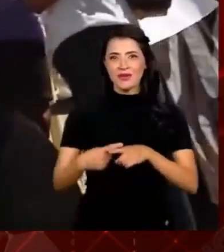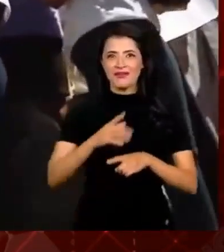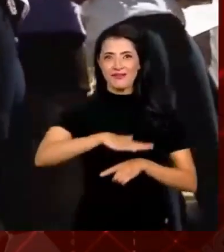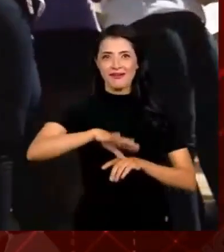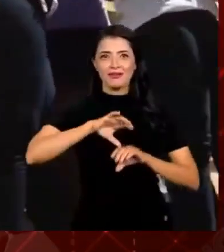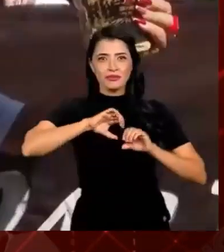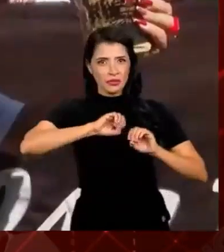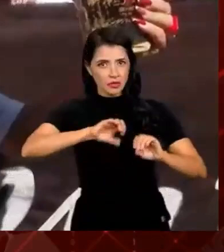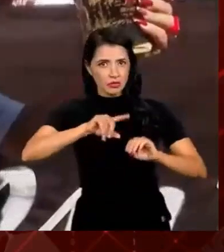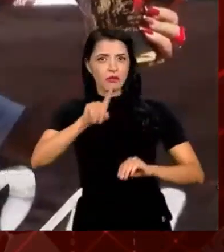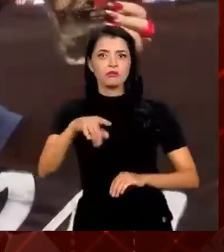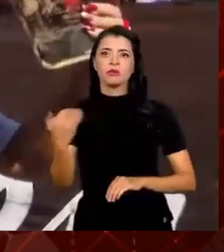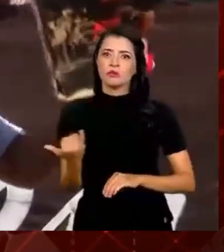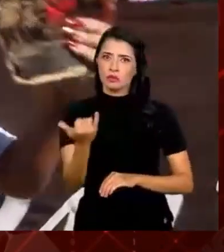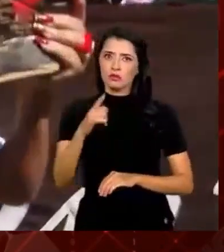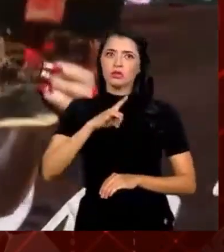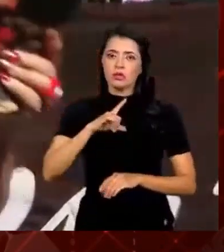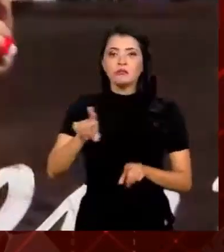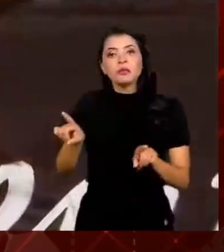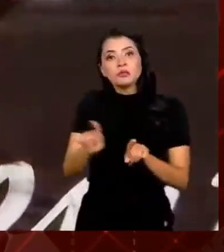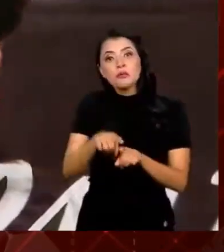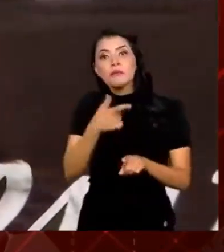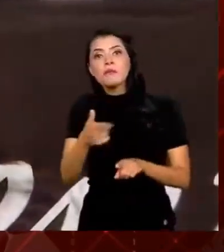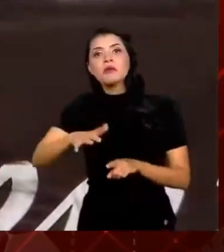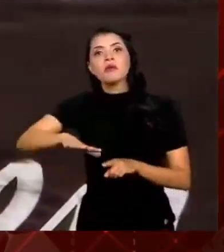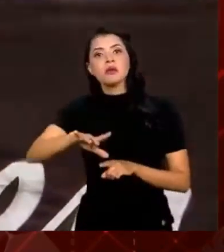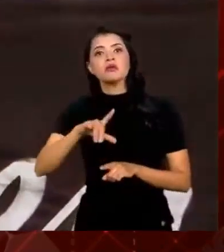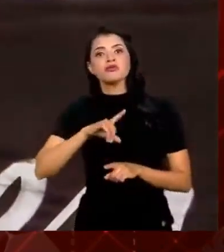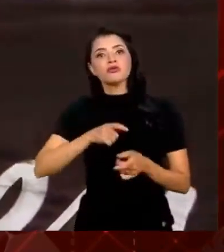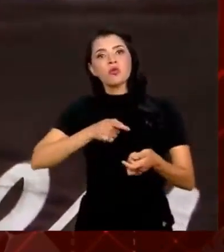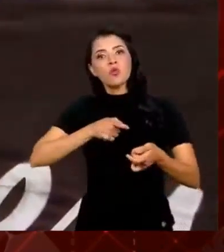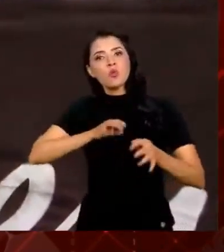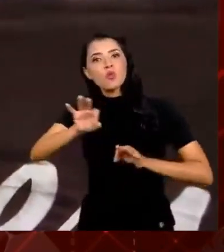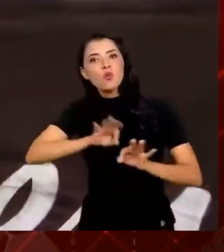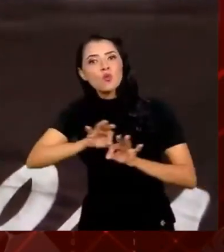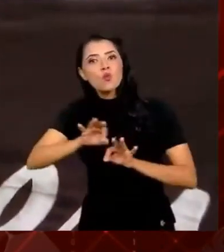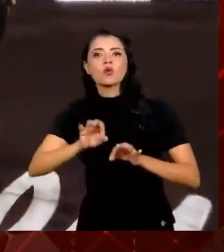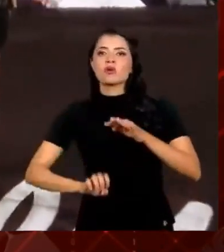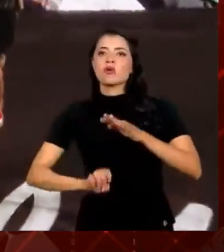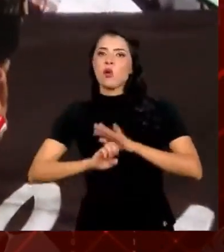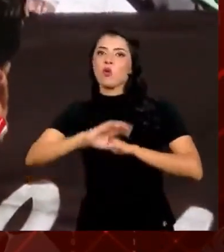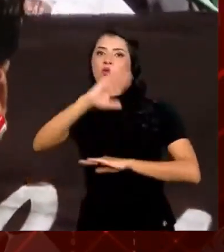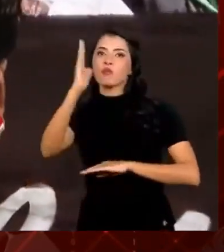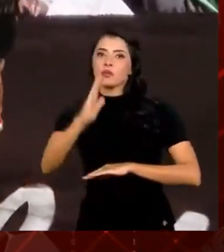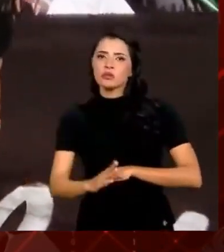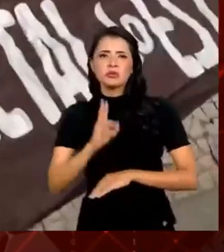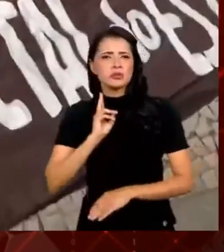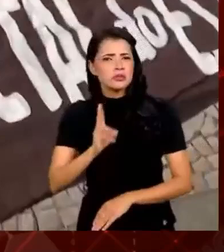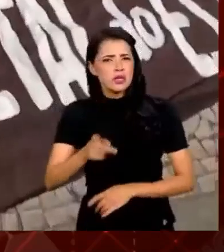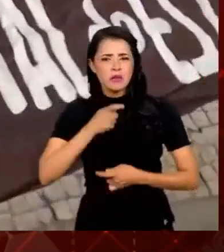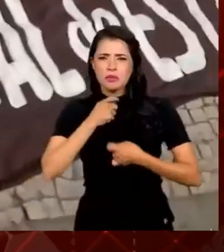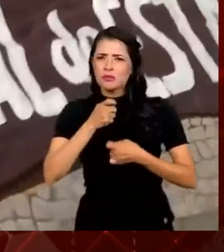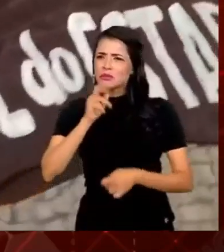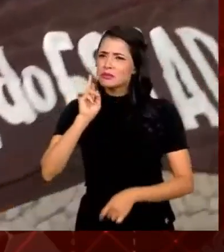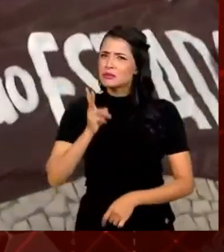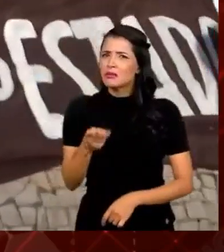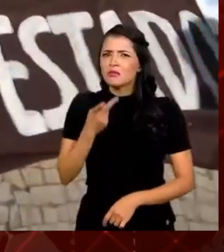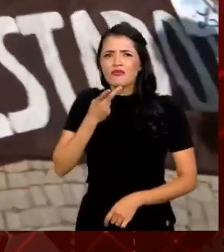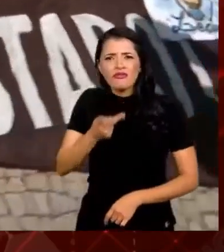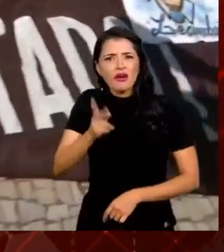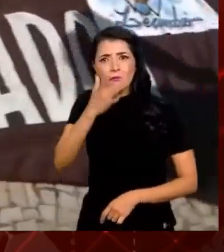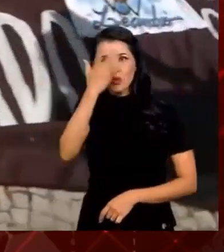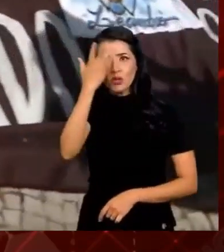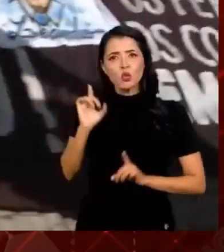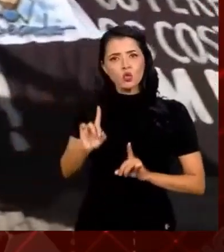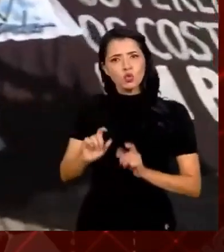educacional, mas envolve um aspecto de preparar o Estado brasileiro. O senhor tem dito isso sempre. Todas as minhas entrevistas, quem está